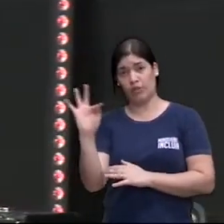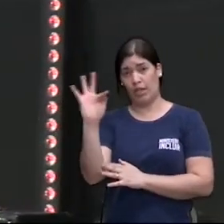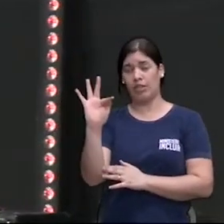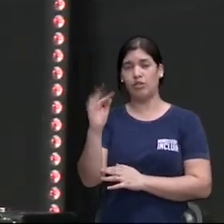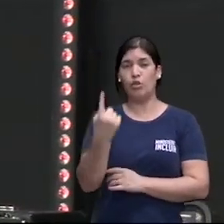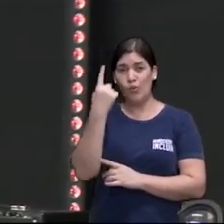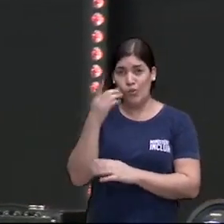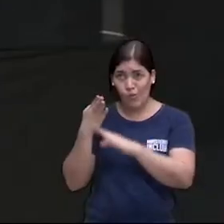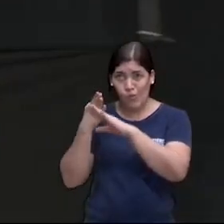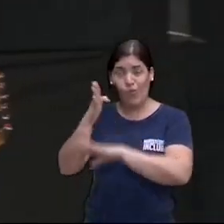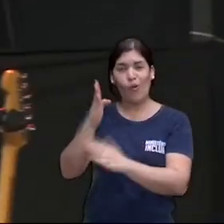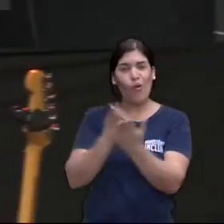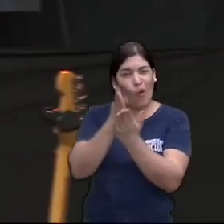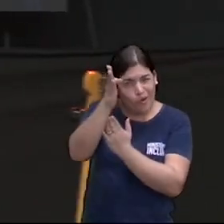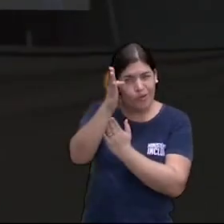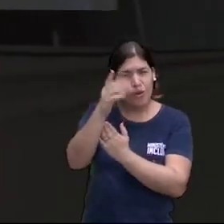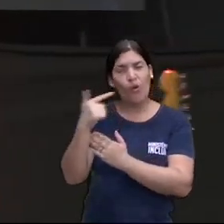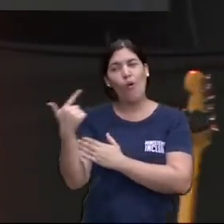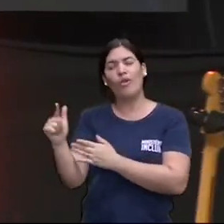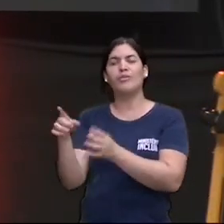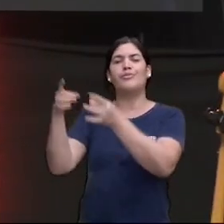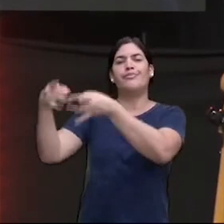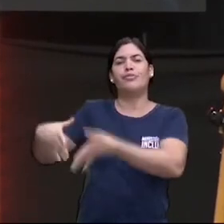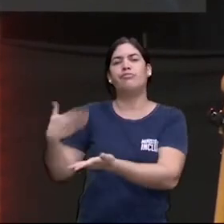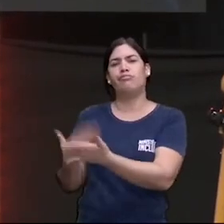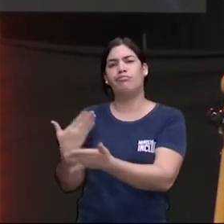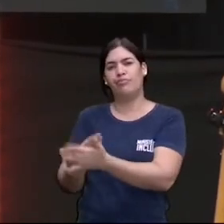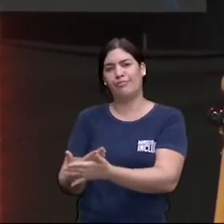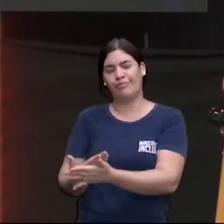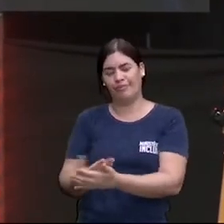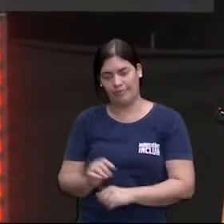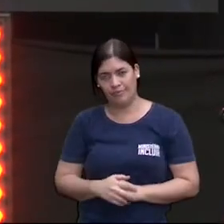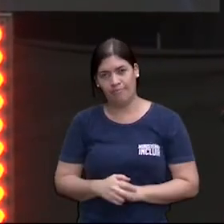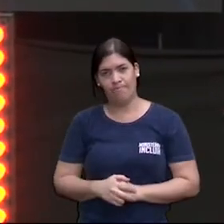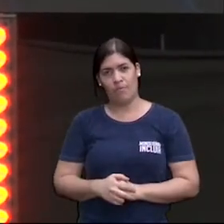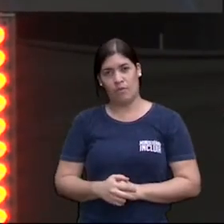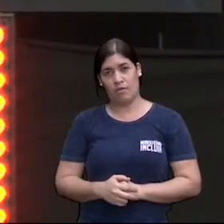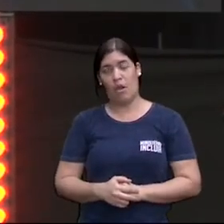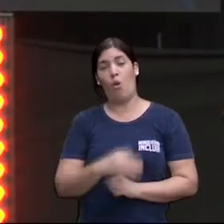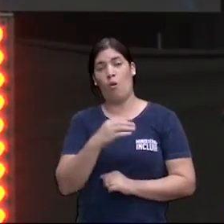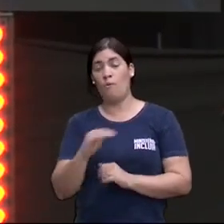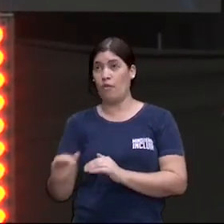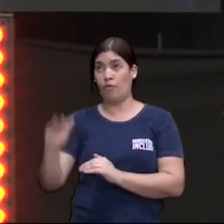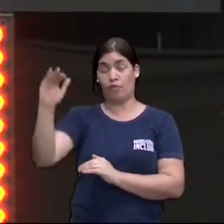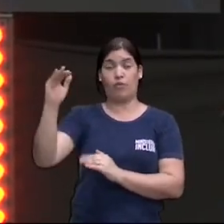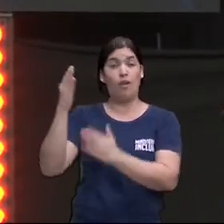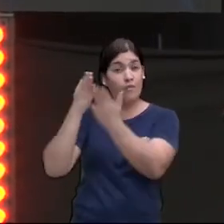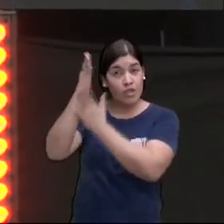prosseguiu e o outro abandonou os estudos aquele que prosseguiu se tornou juiz